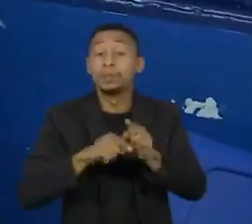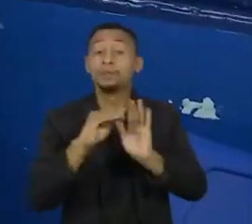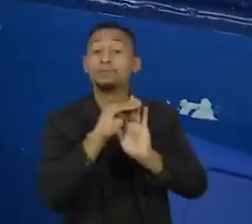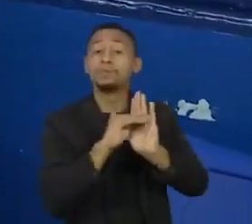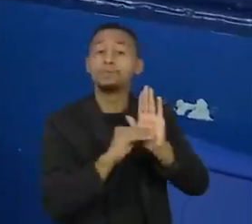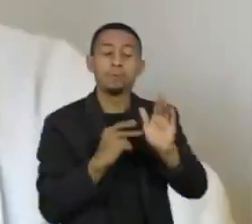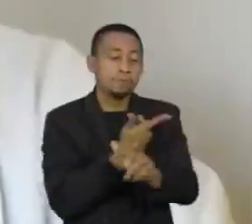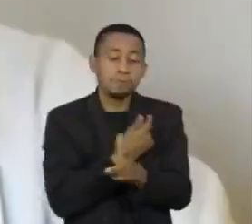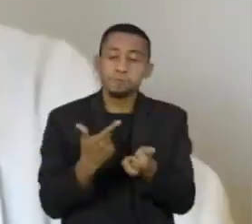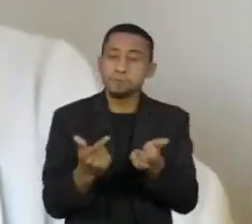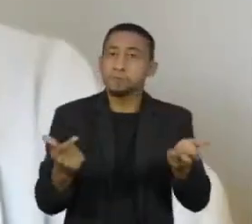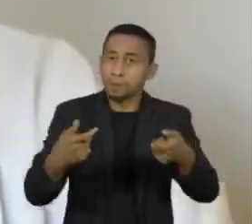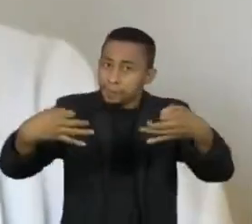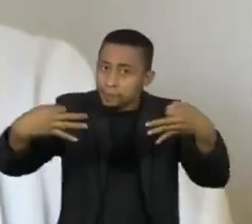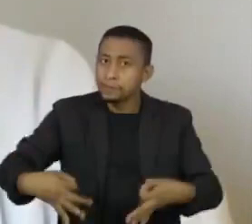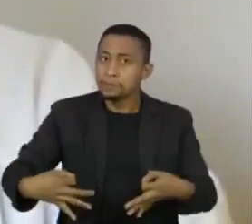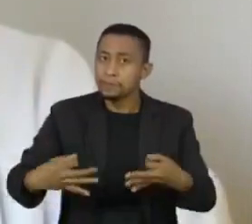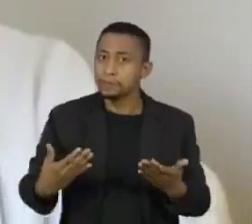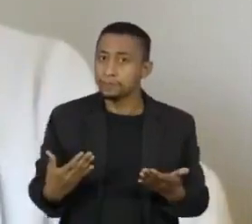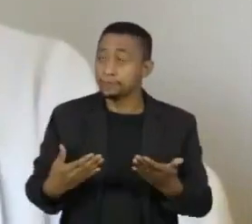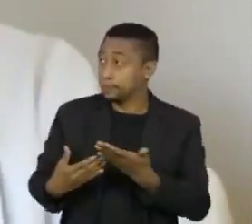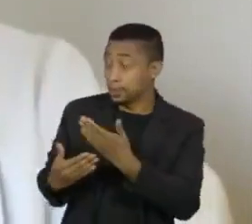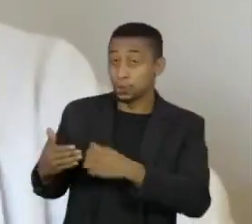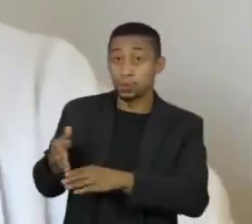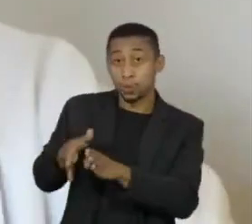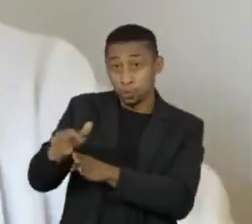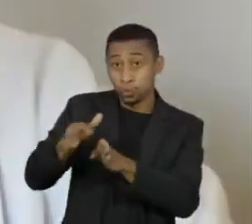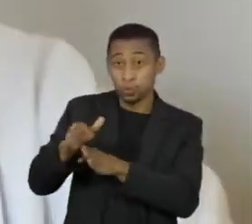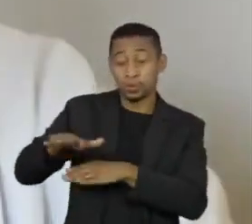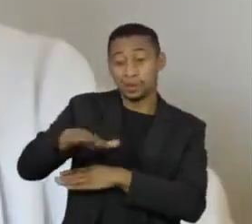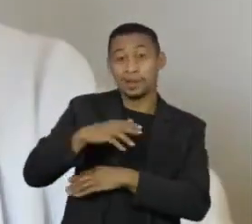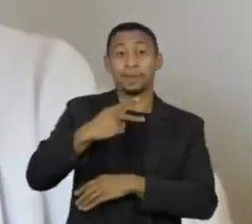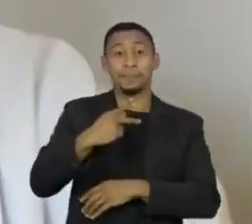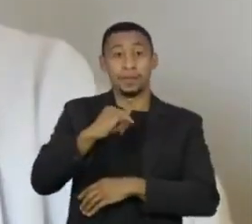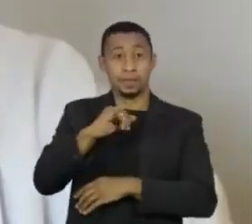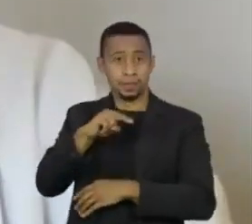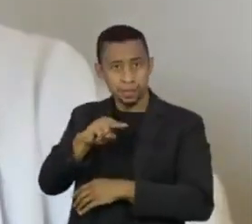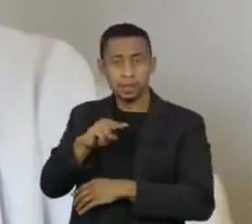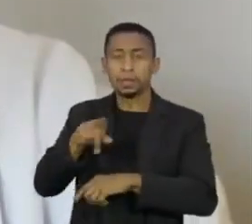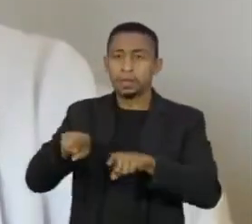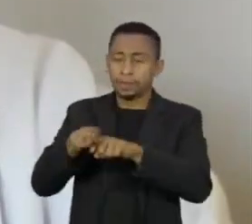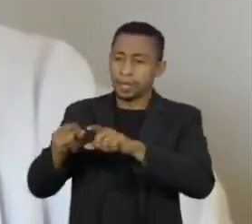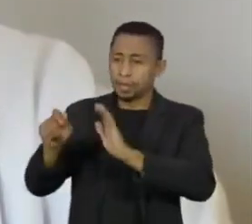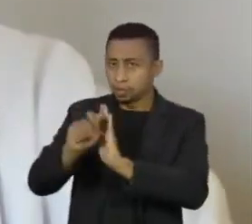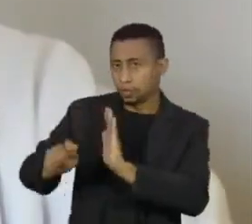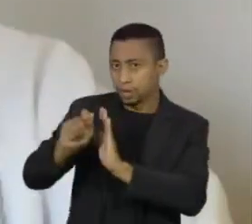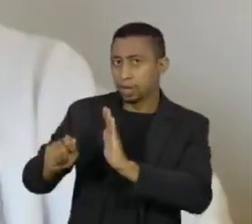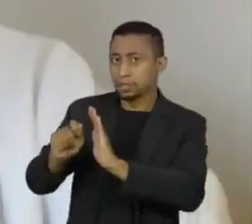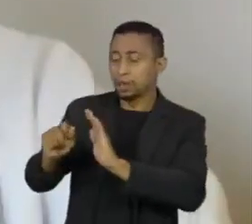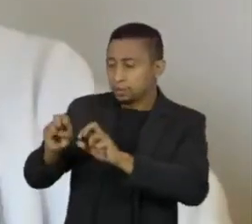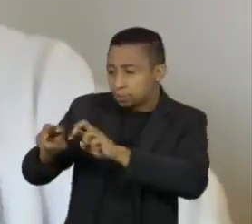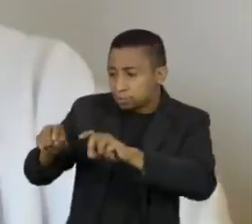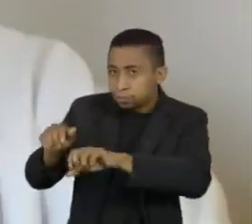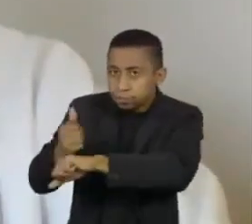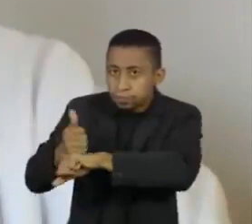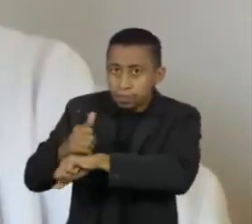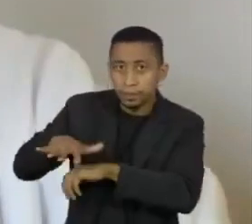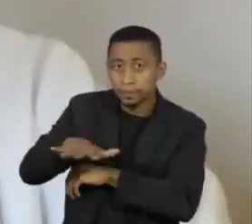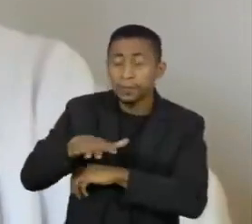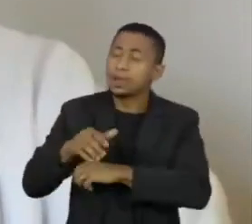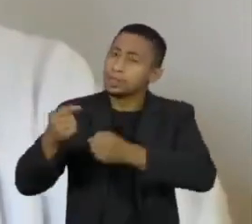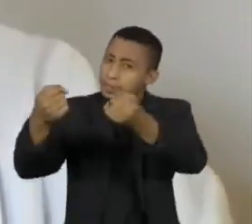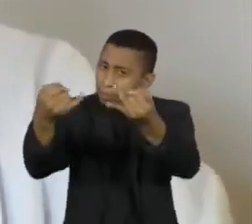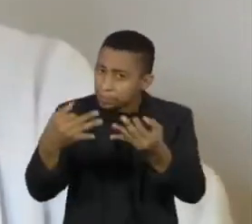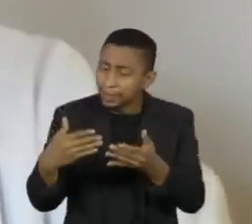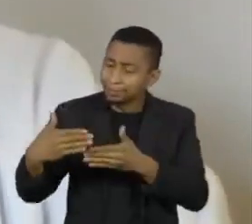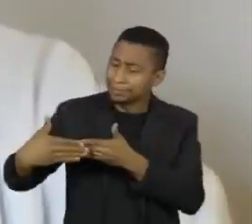imunização. Este construtor para a Covid-19 da Sociedade Brasileira de Infectologia acredita que os atrasos podem agravar